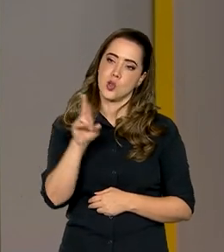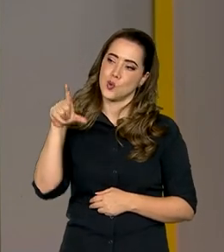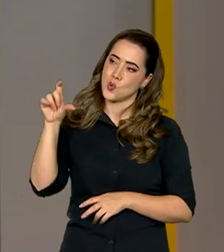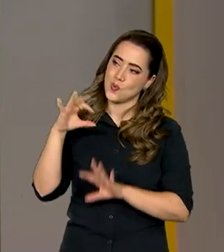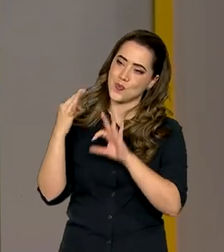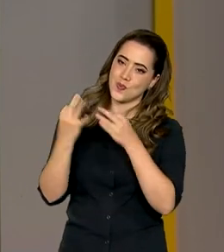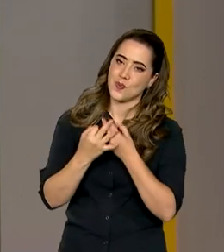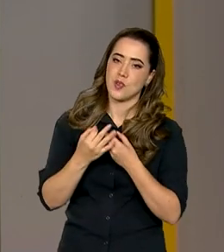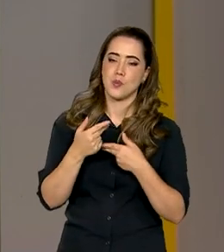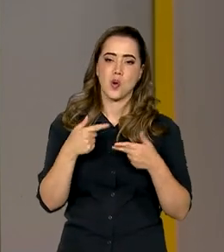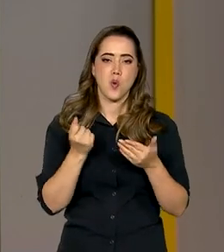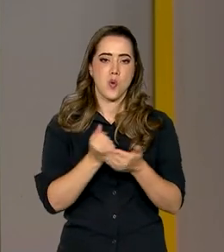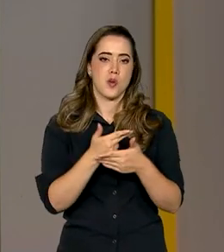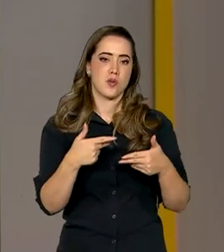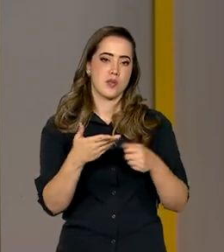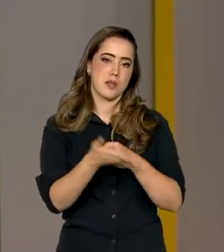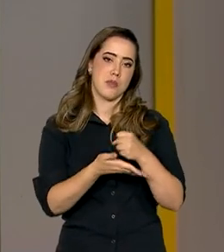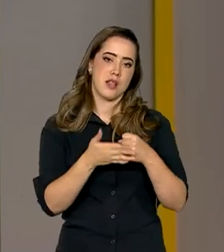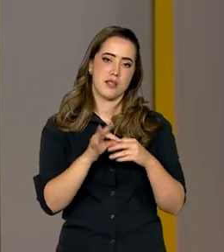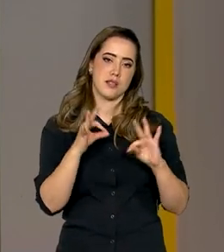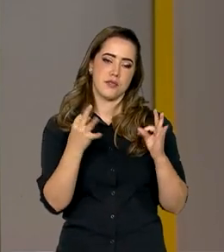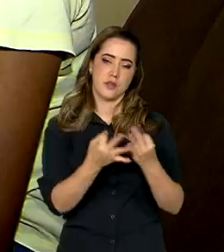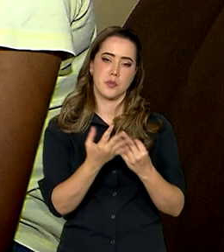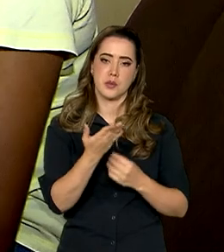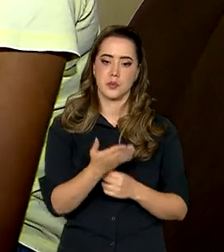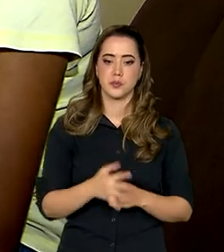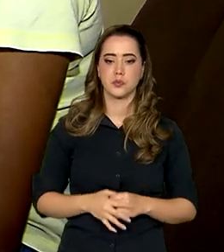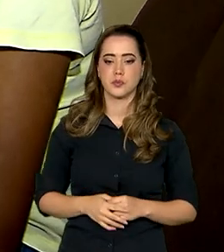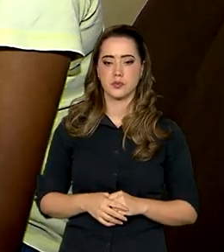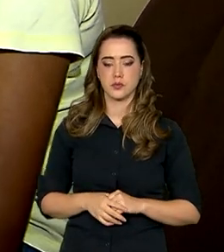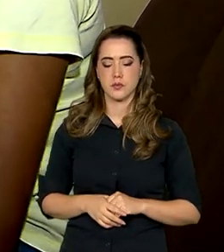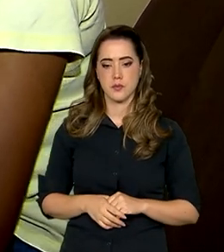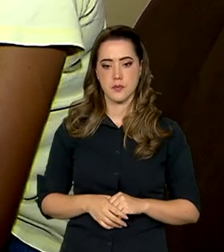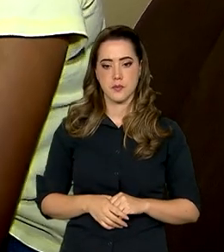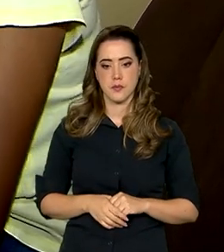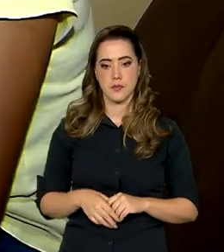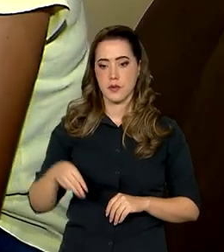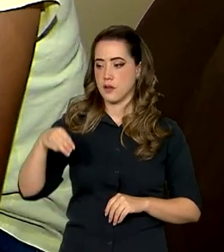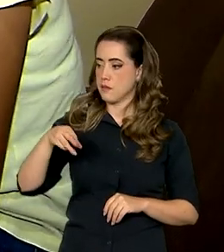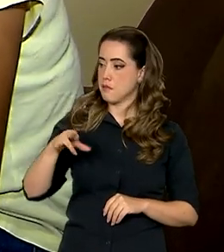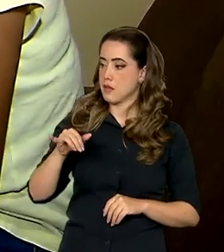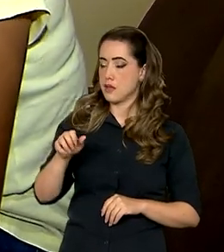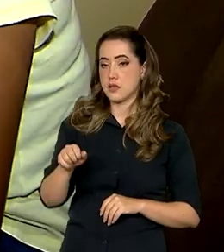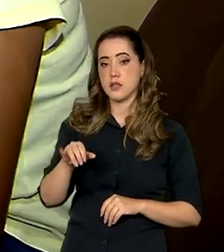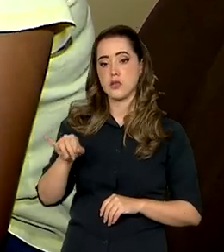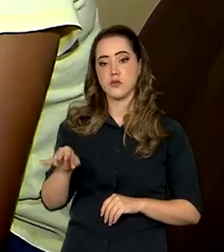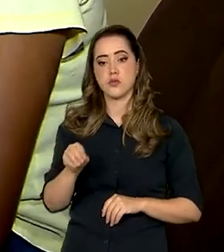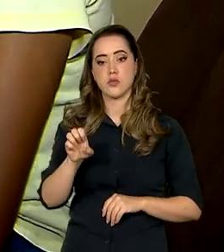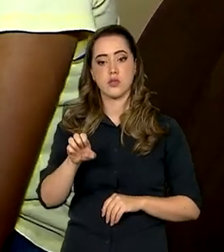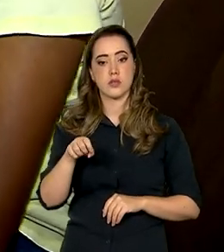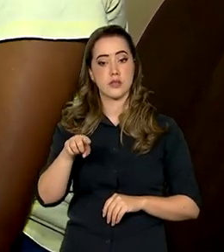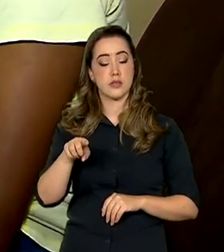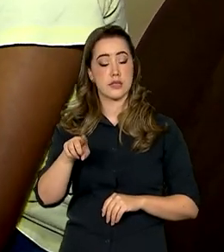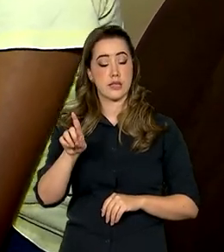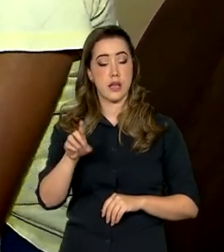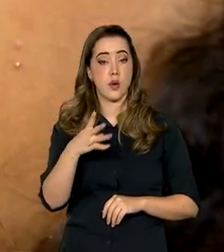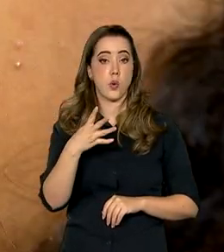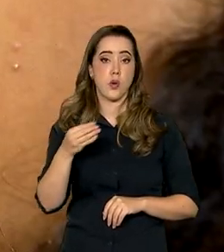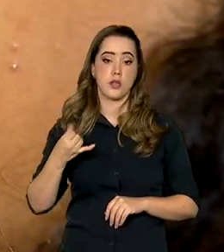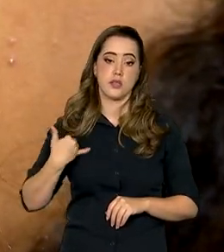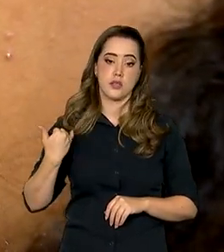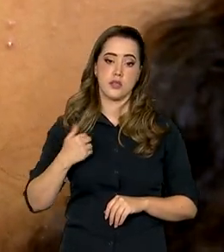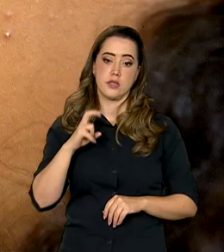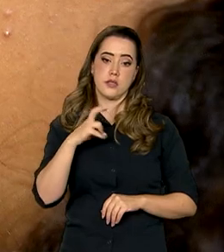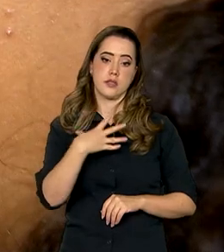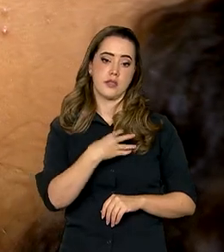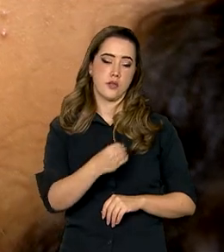necessidades básicas de toda a família. Maria José, de 40 anos, tem cinco filhos com